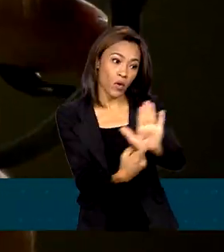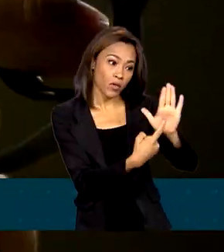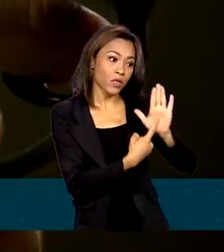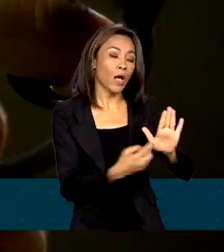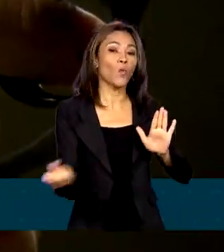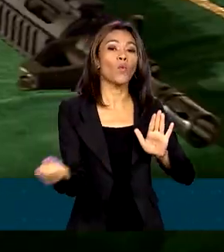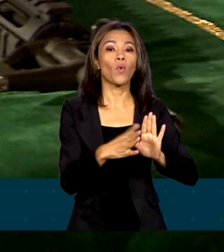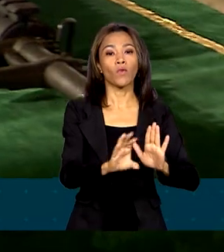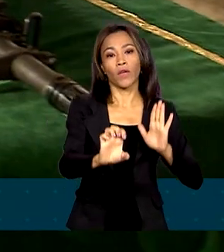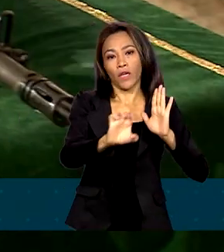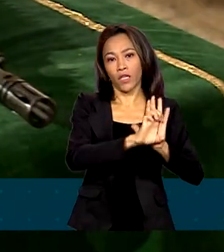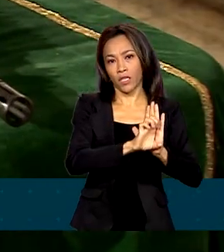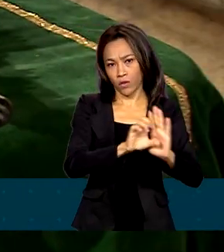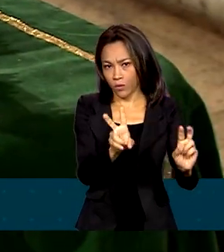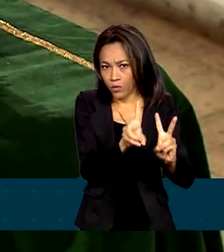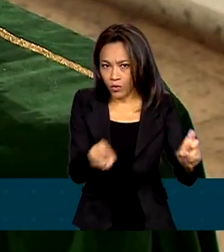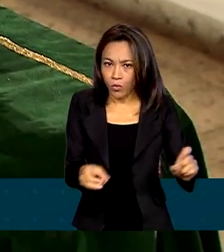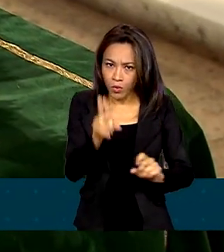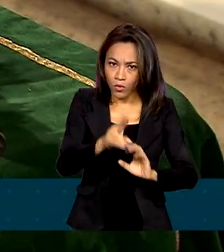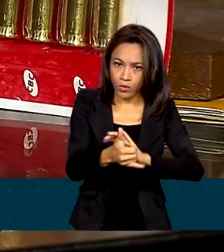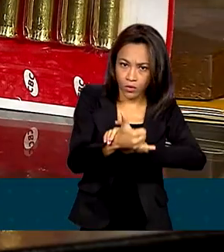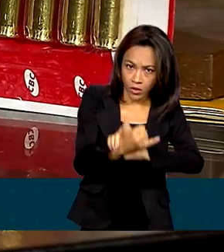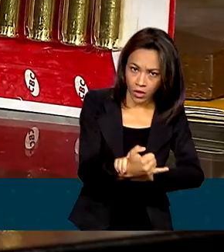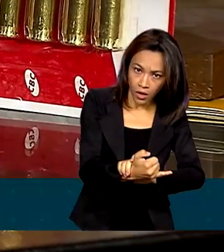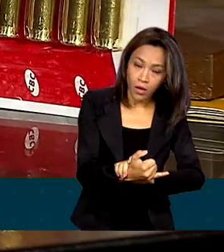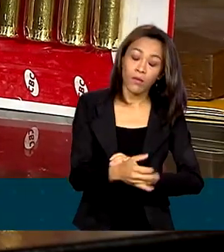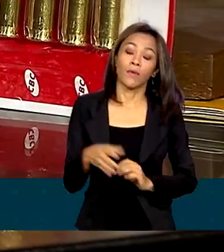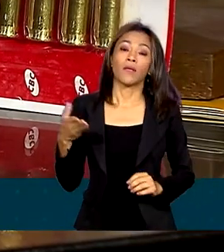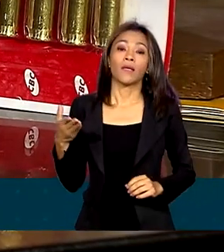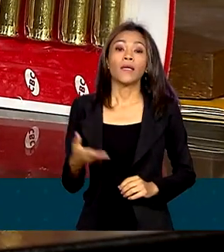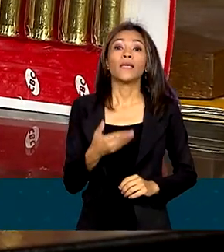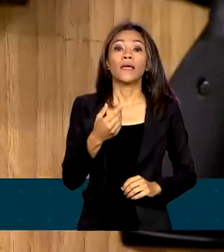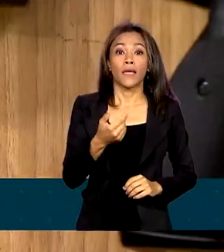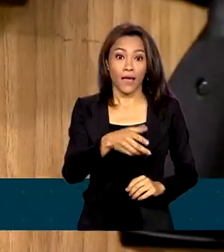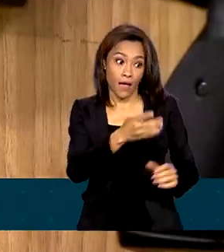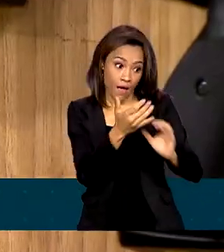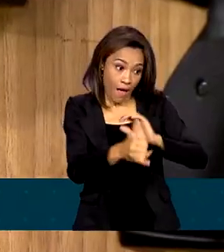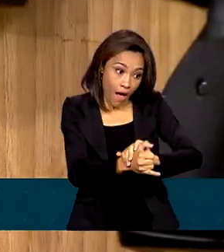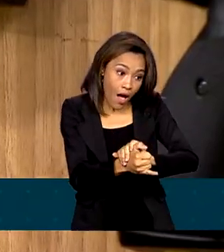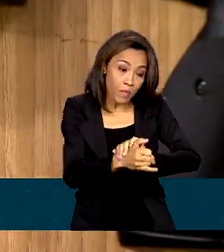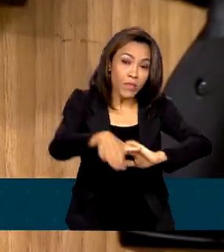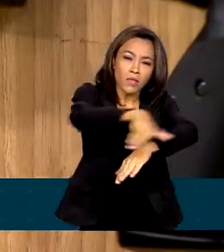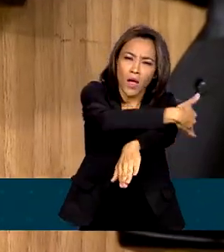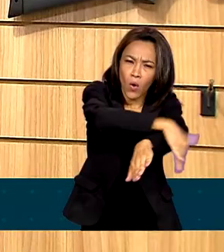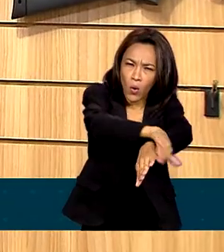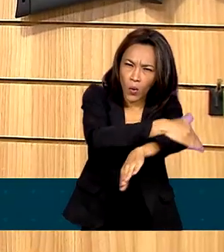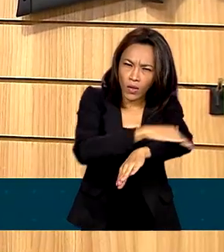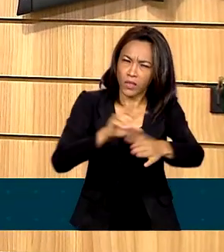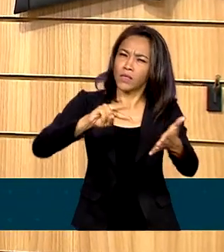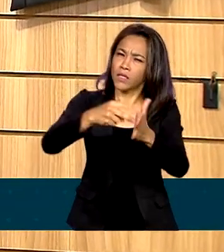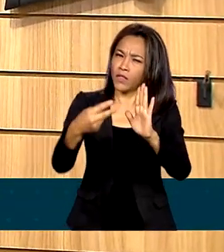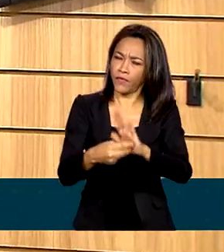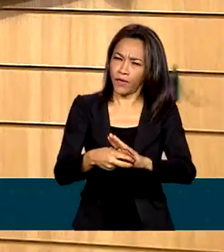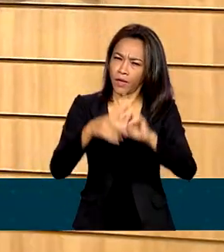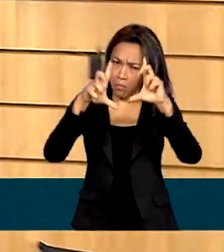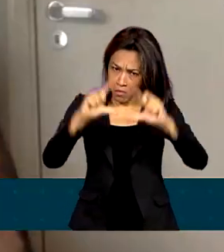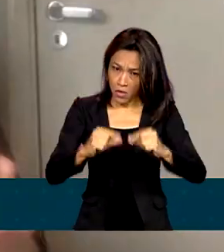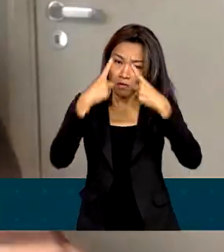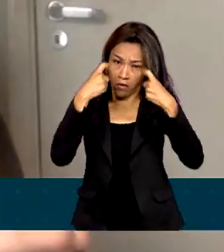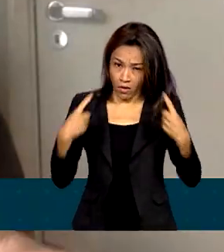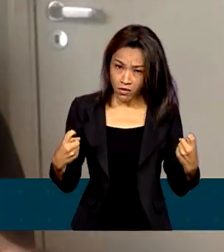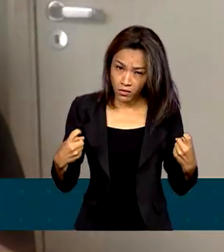Desarmamento. Quem estuda a criminalidade destaca que menos armas nas ruas significa menos violência.